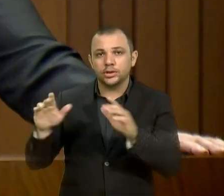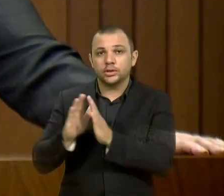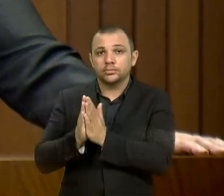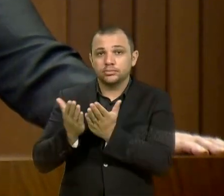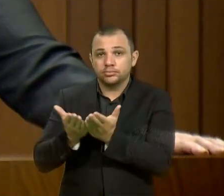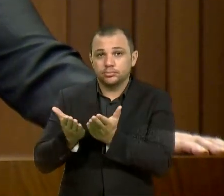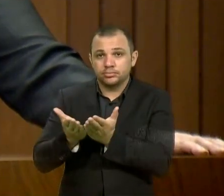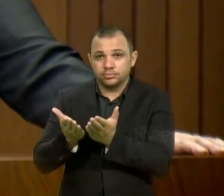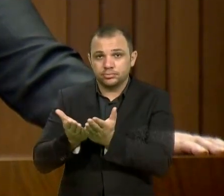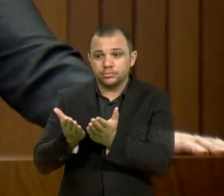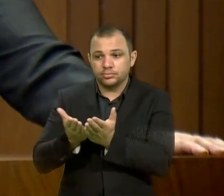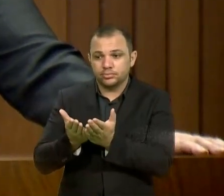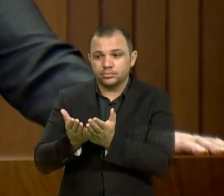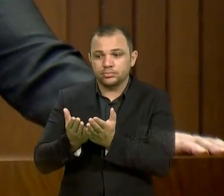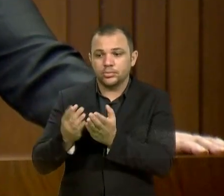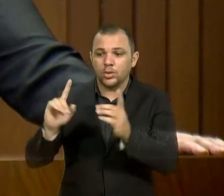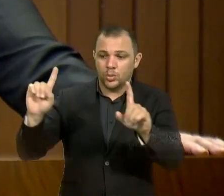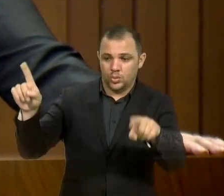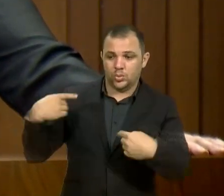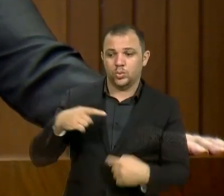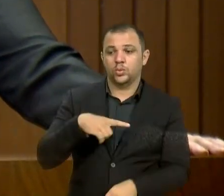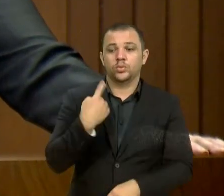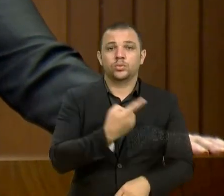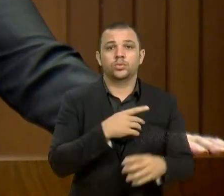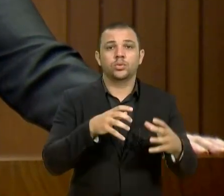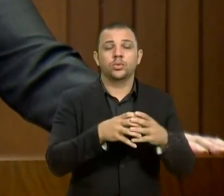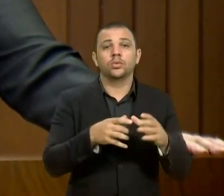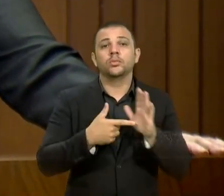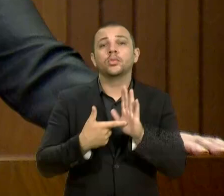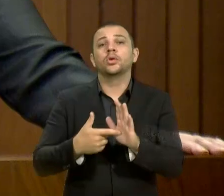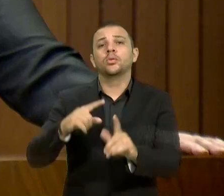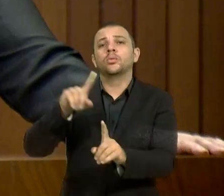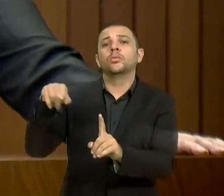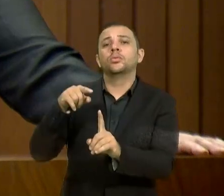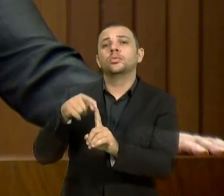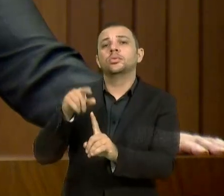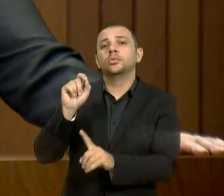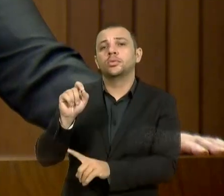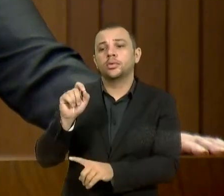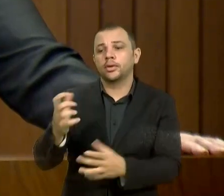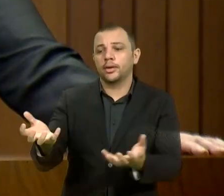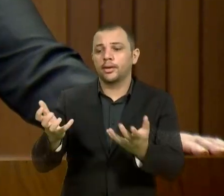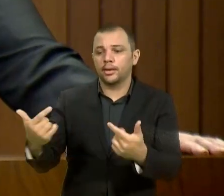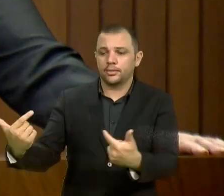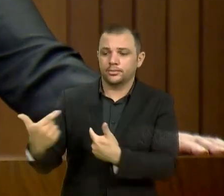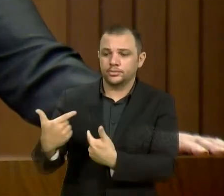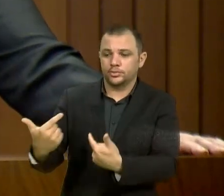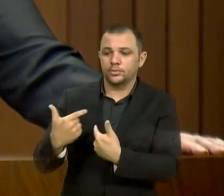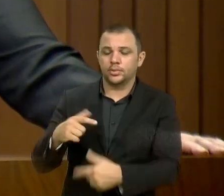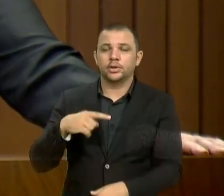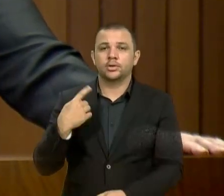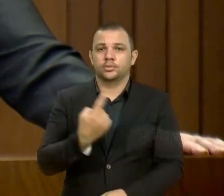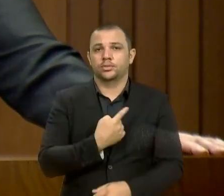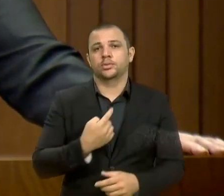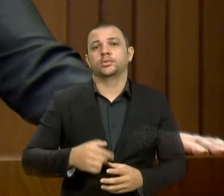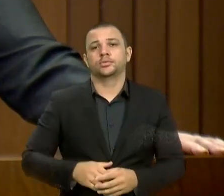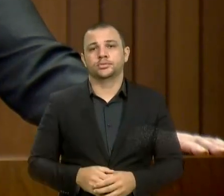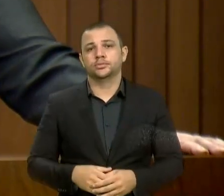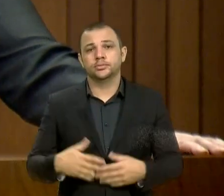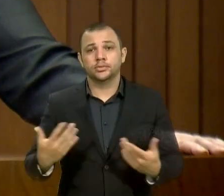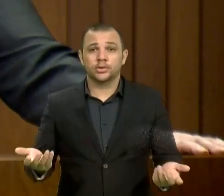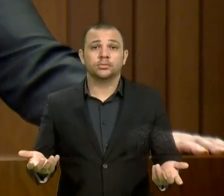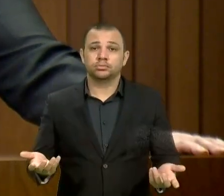hostilizando aí nós, com claro o objetivo de zombaria. Isso é